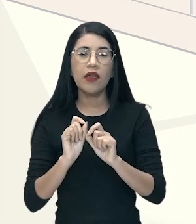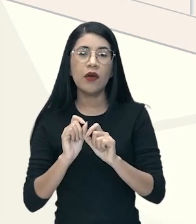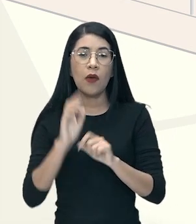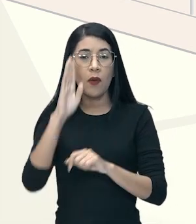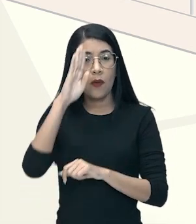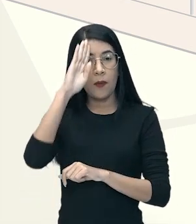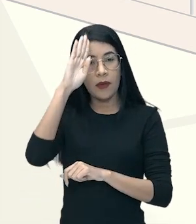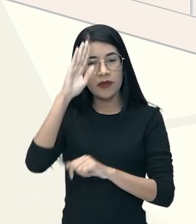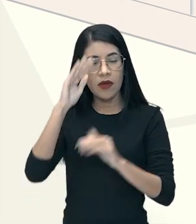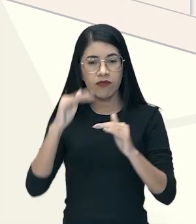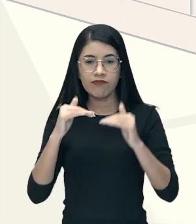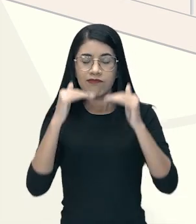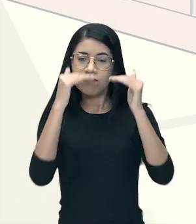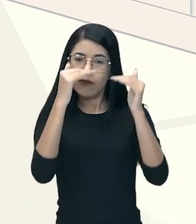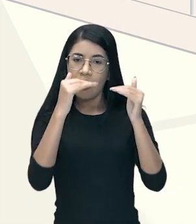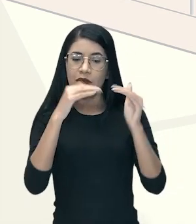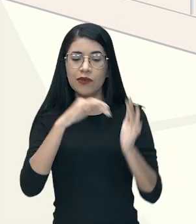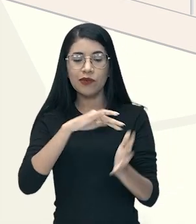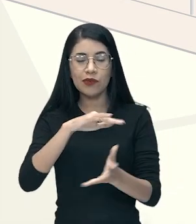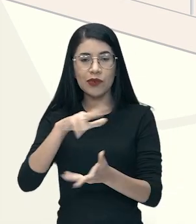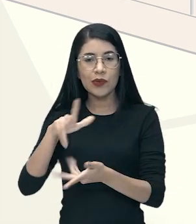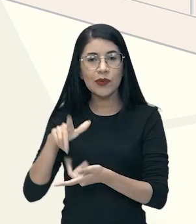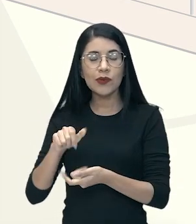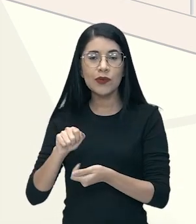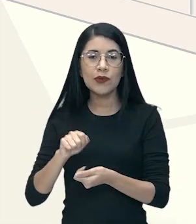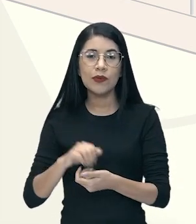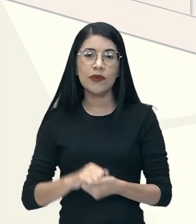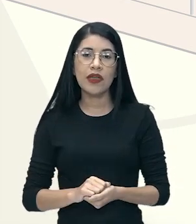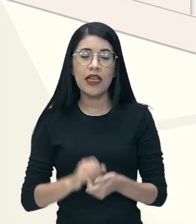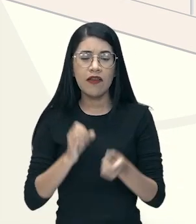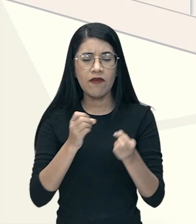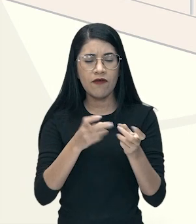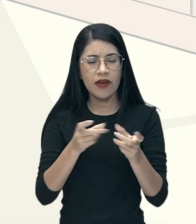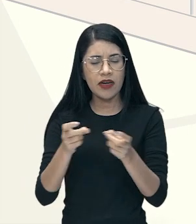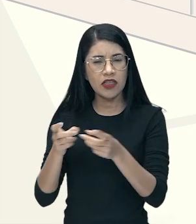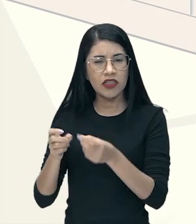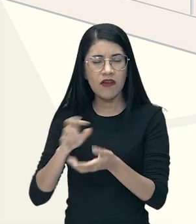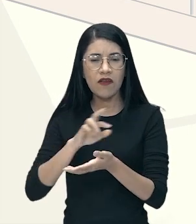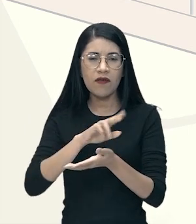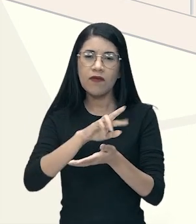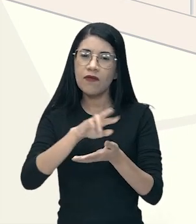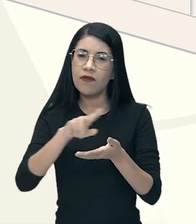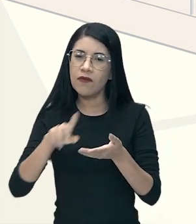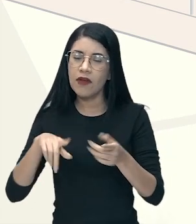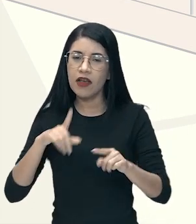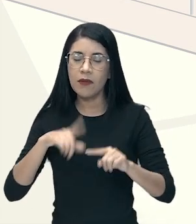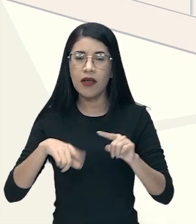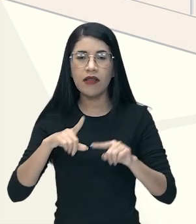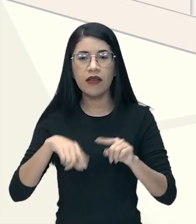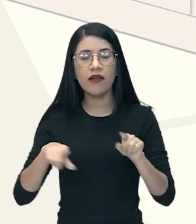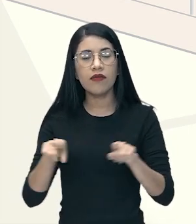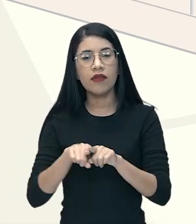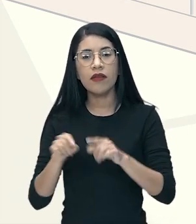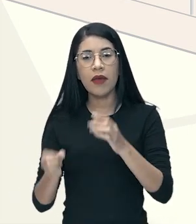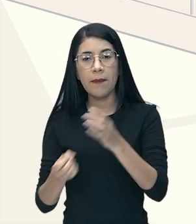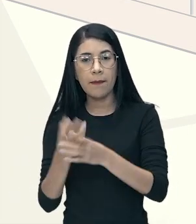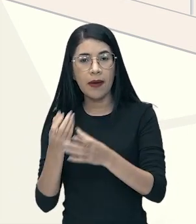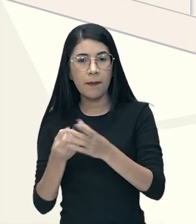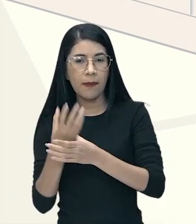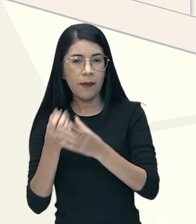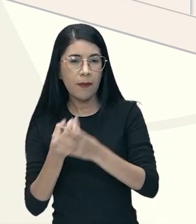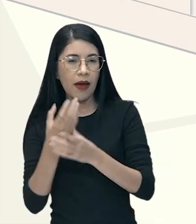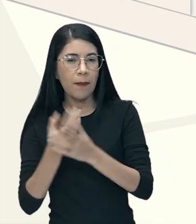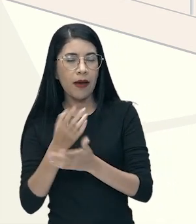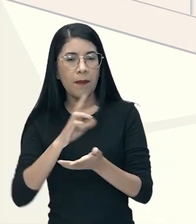grande supermercado do mundo. vendia-se muito e, consequentemente, produzia-se muito.